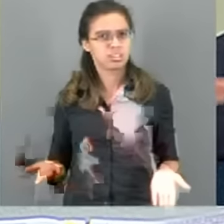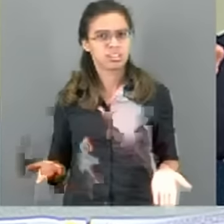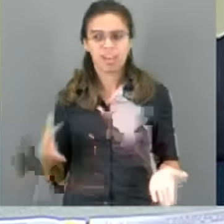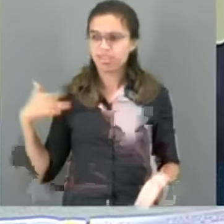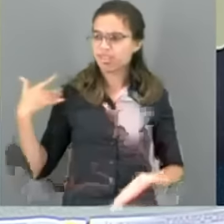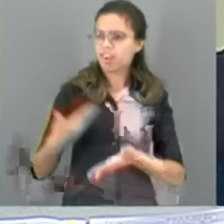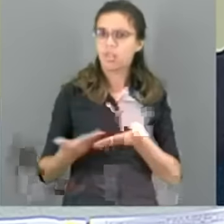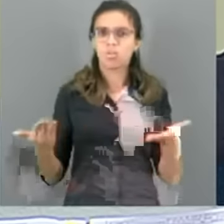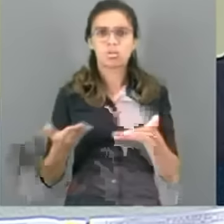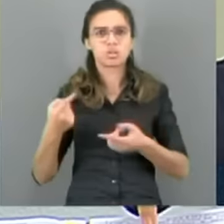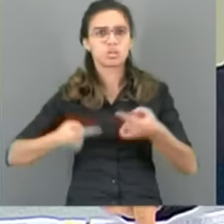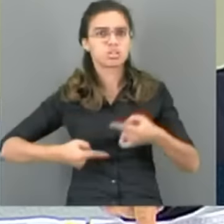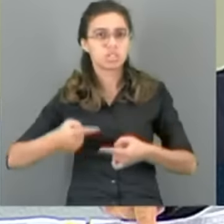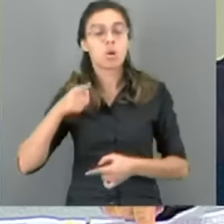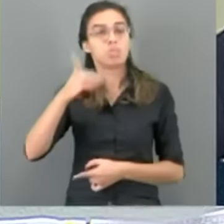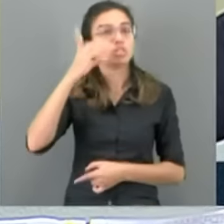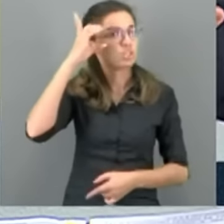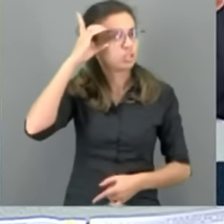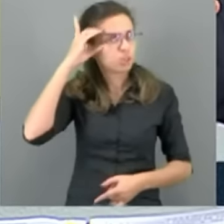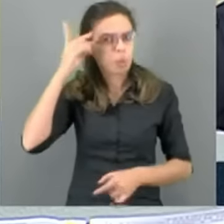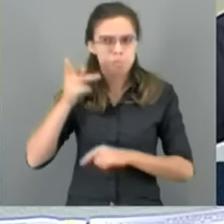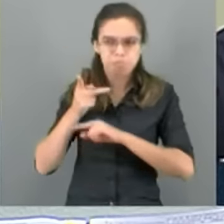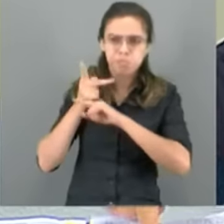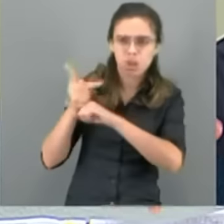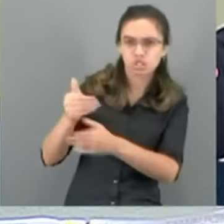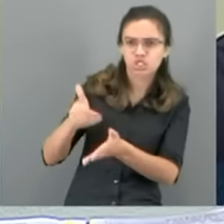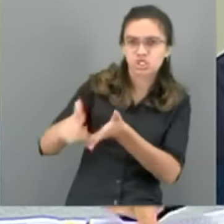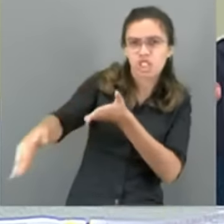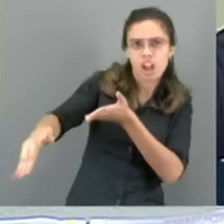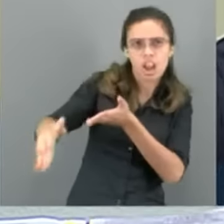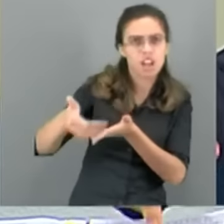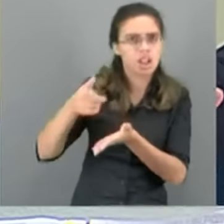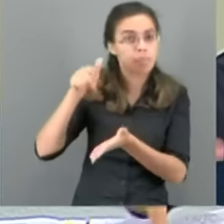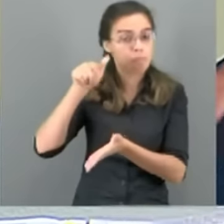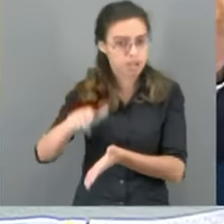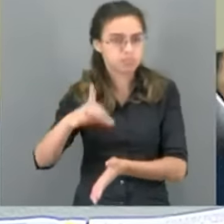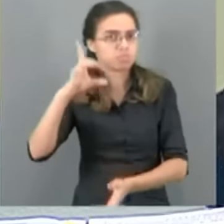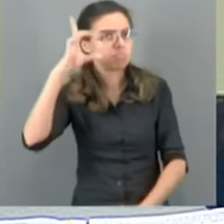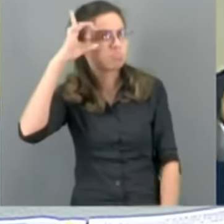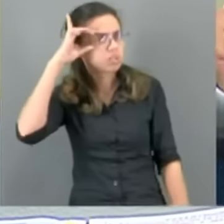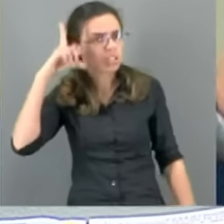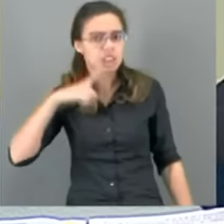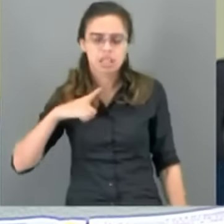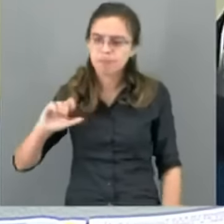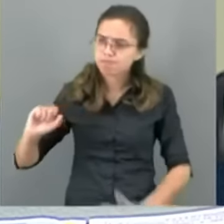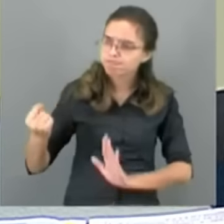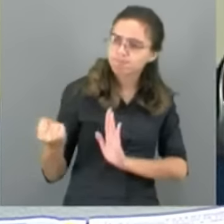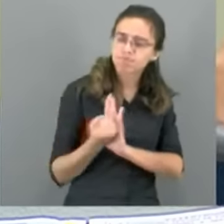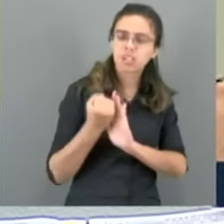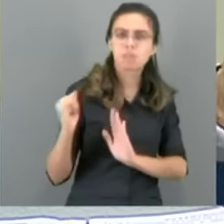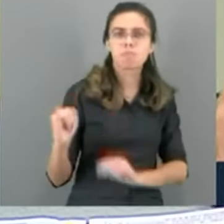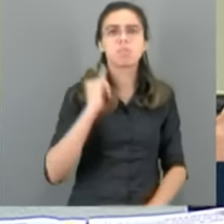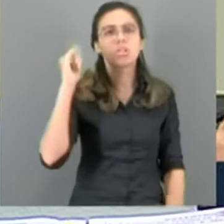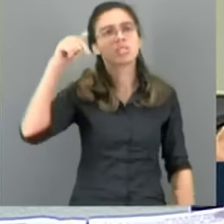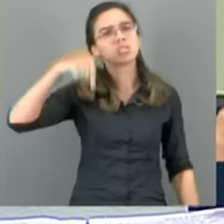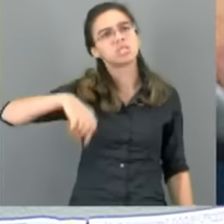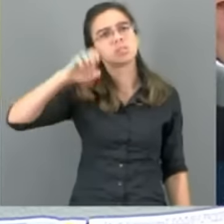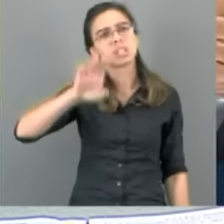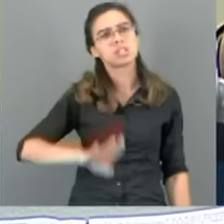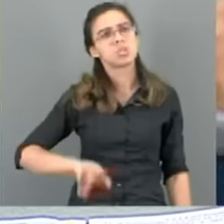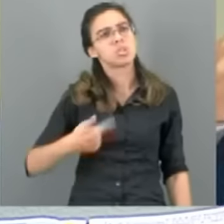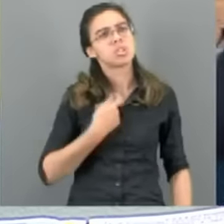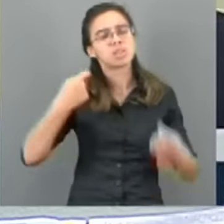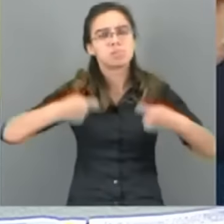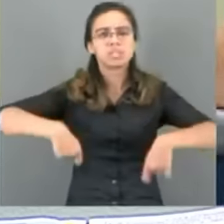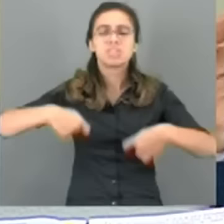A presidente Dilma foi cassada, mas deixou um legado também aqui, muito grande no Brasil. Esse respeito é que nós temos que ter.